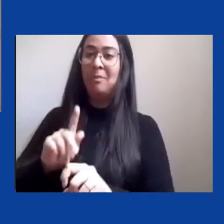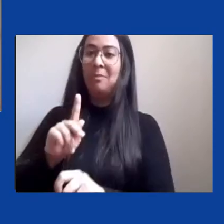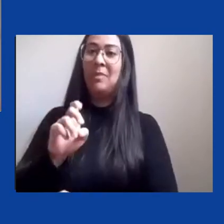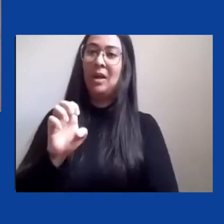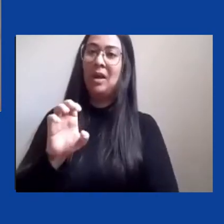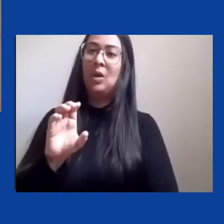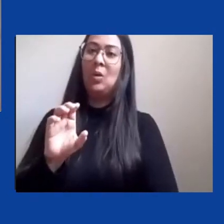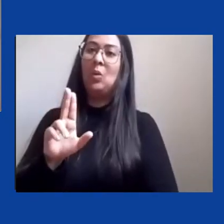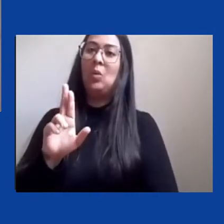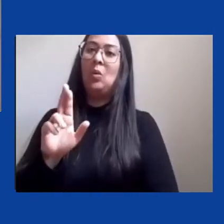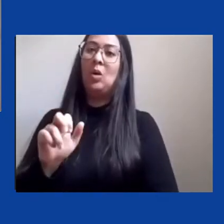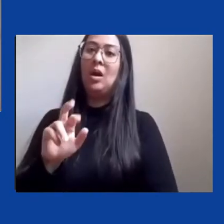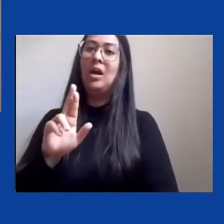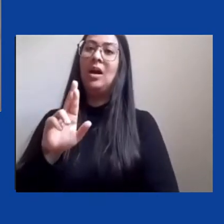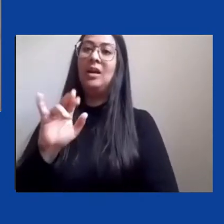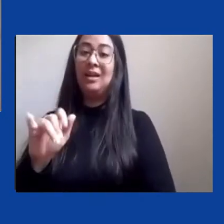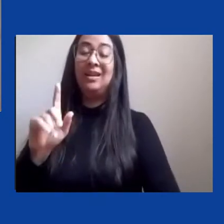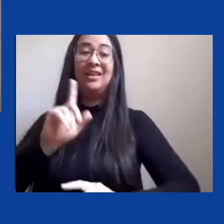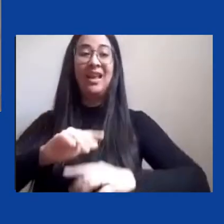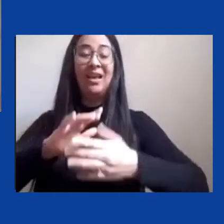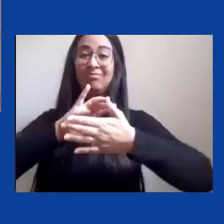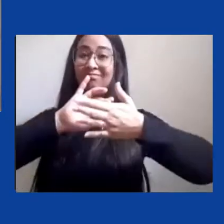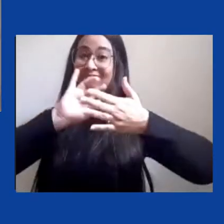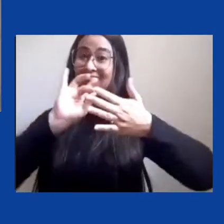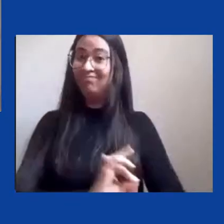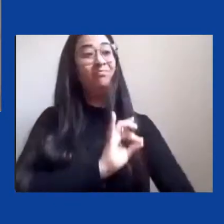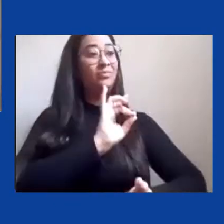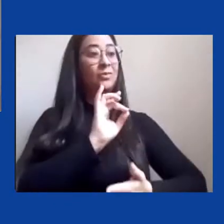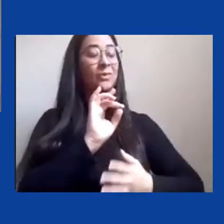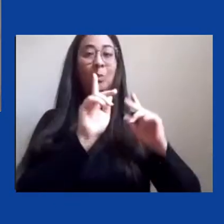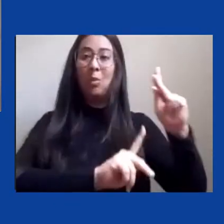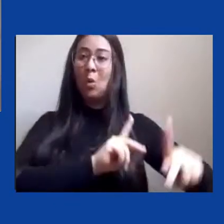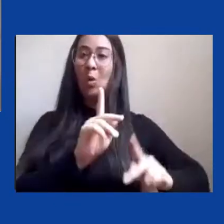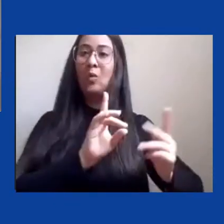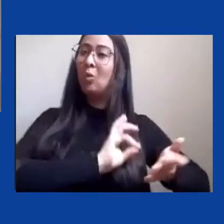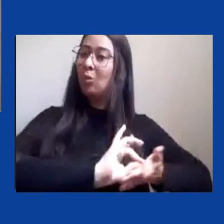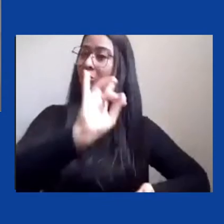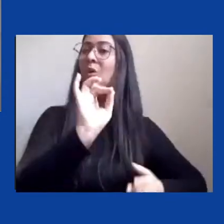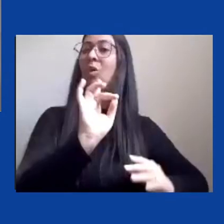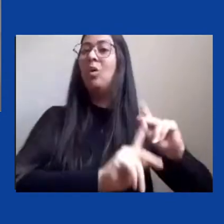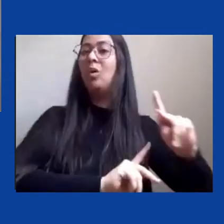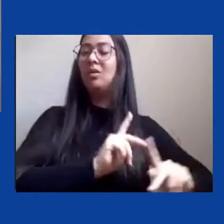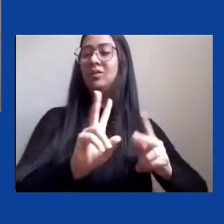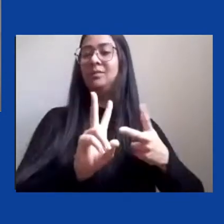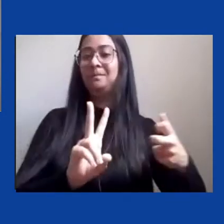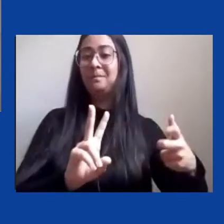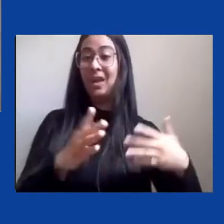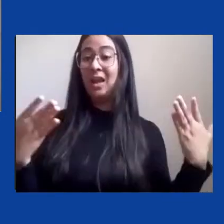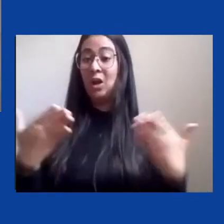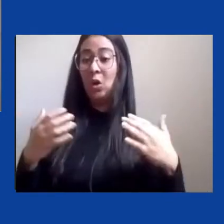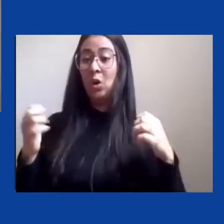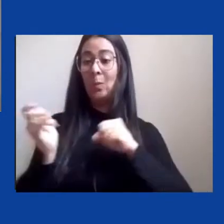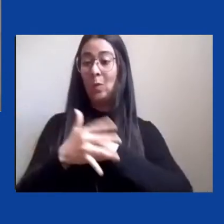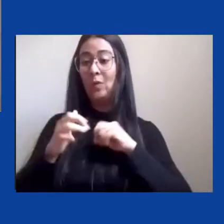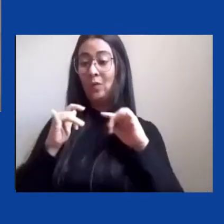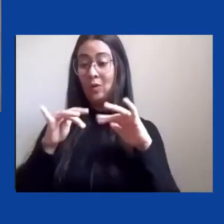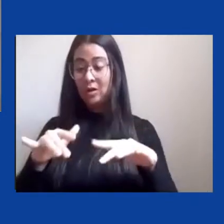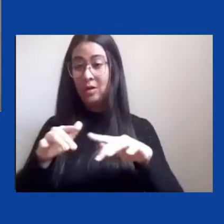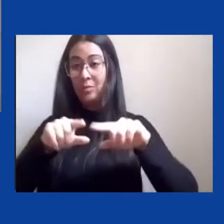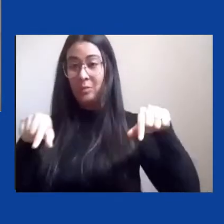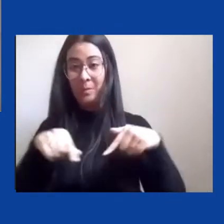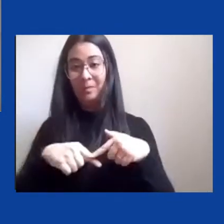dos povos indígenas e também aí agora nesse momento de pandemia a gente viu quando o governo Bolsonaro não